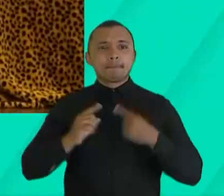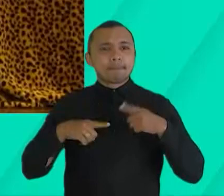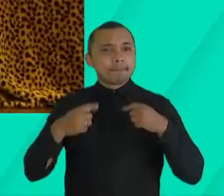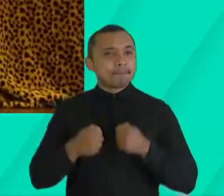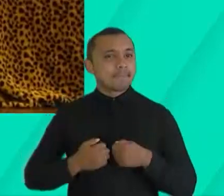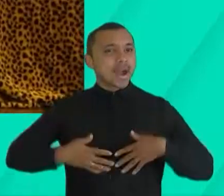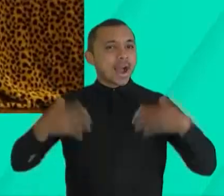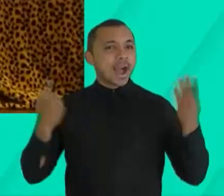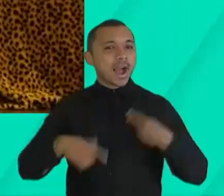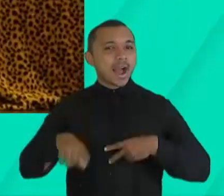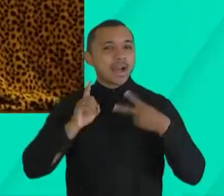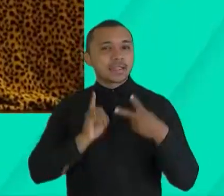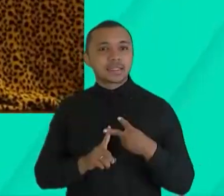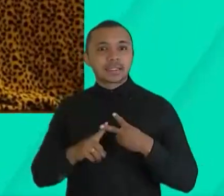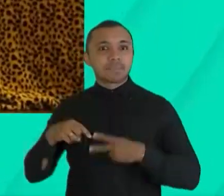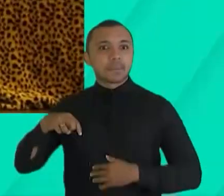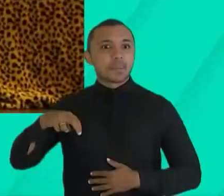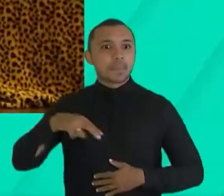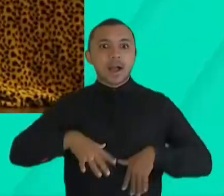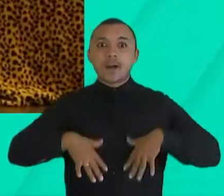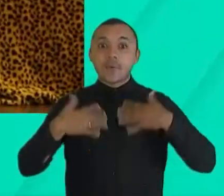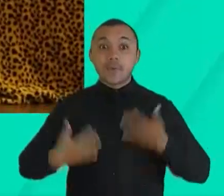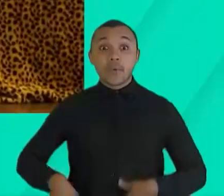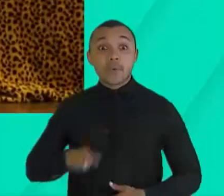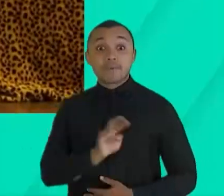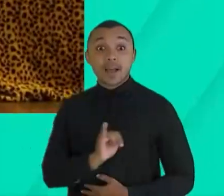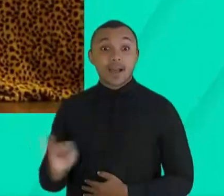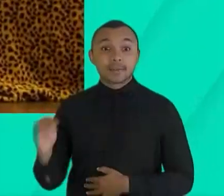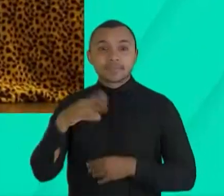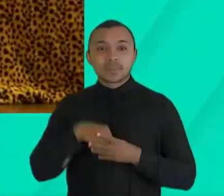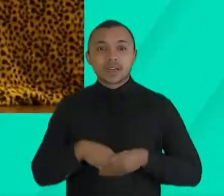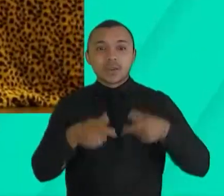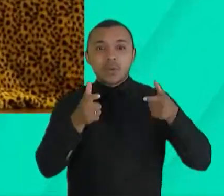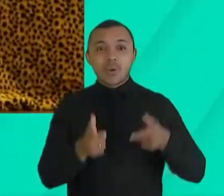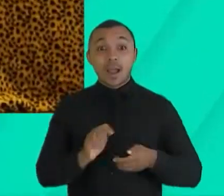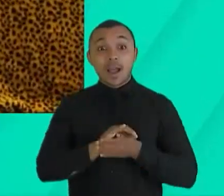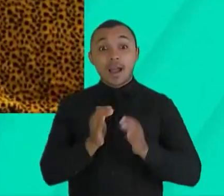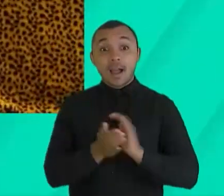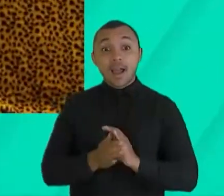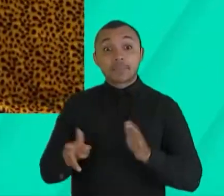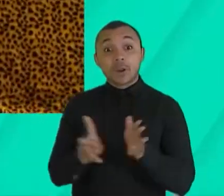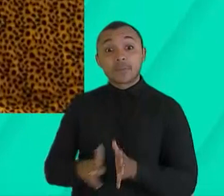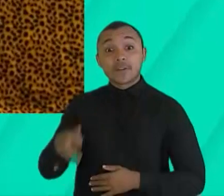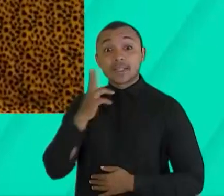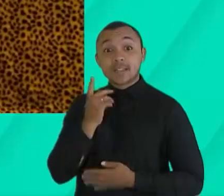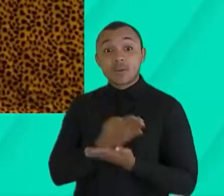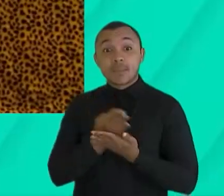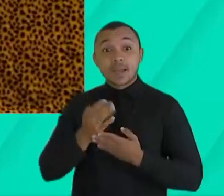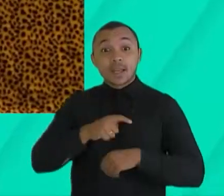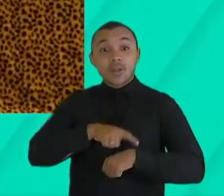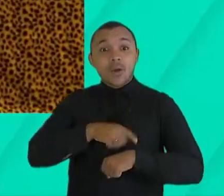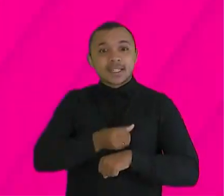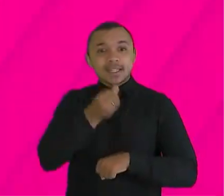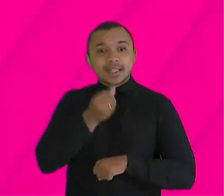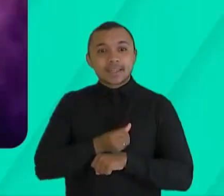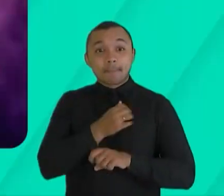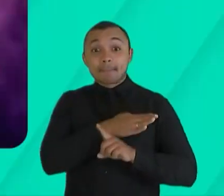acrobacia e muito mais. Será no espaço Universidade das Artes, em Fortaleza, às seis e meia da tarde.